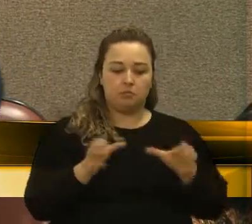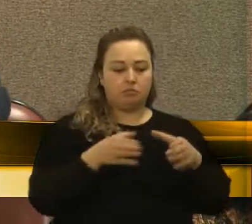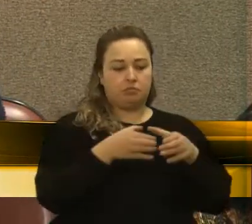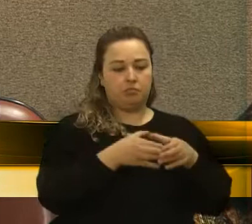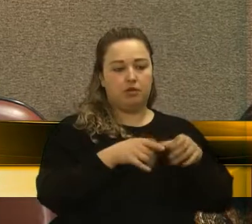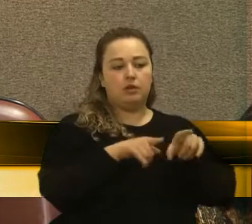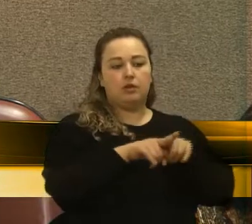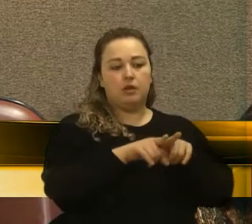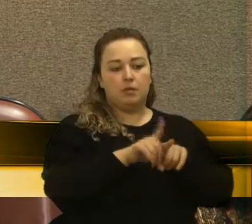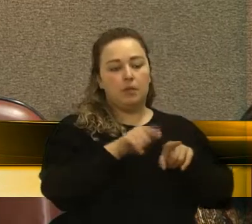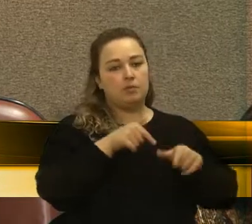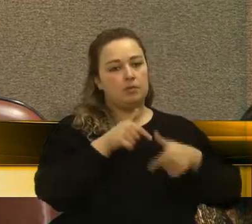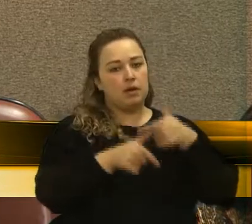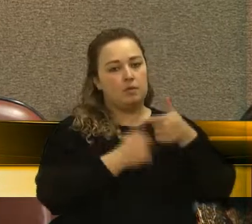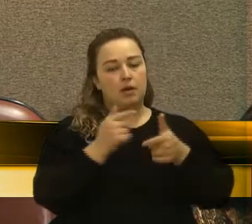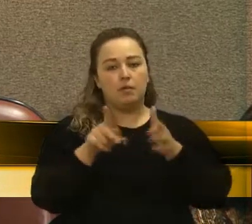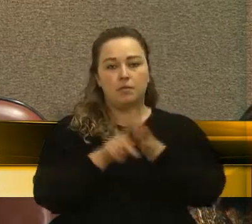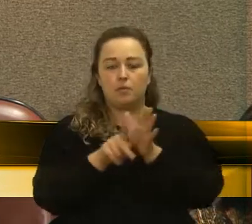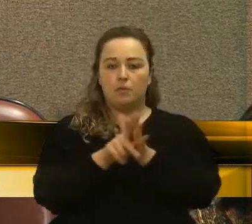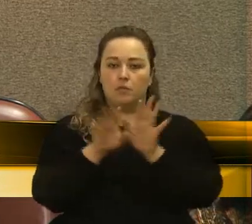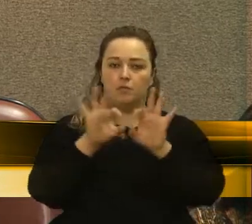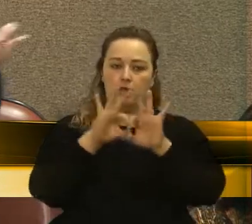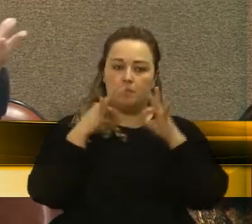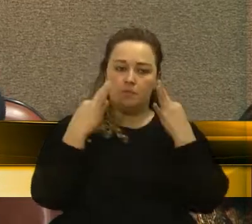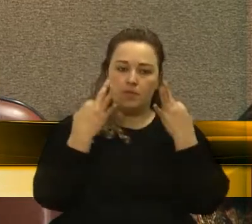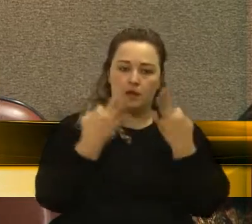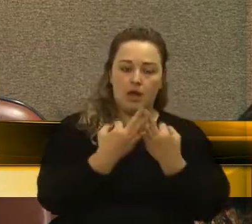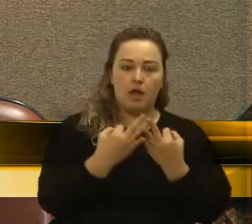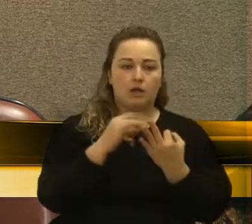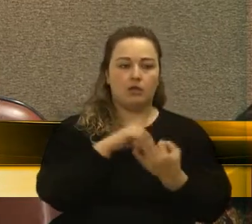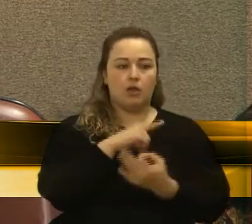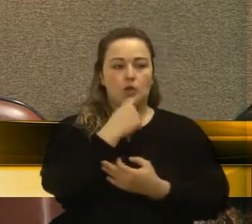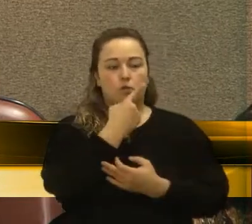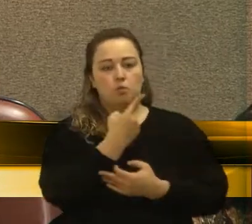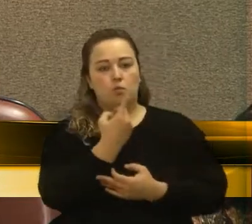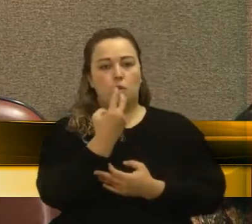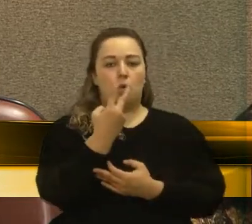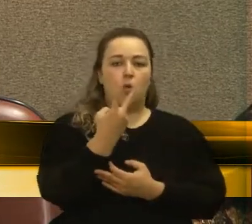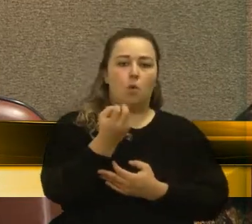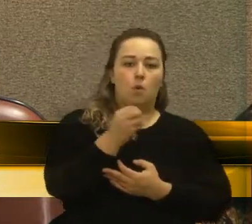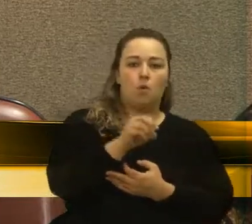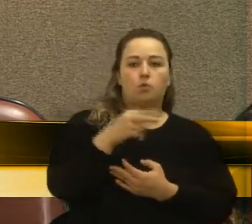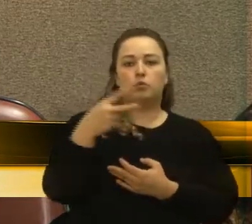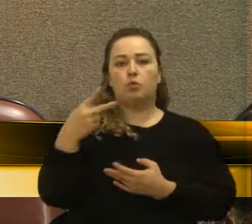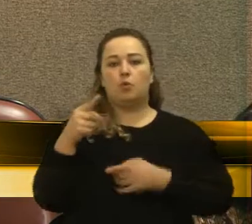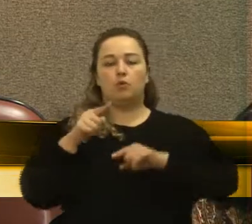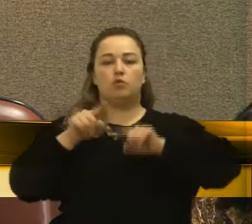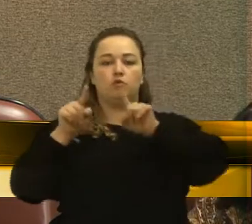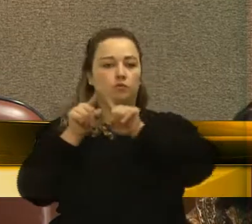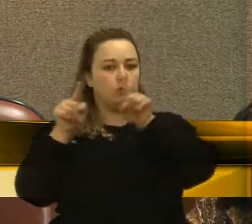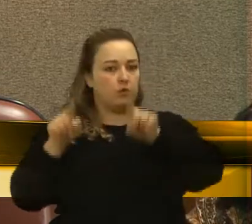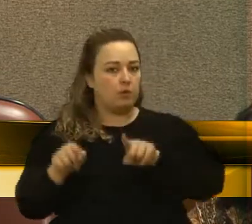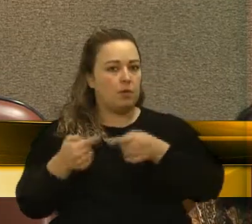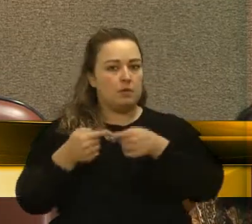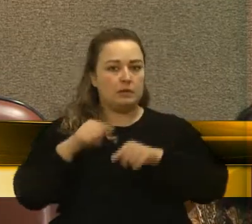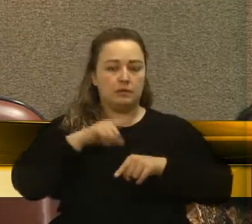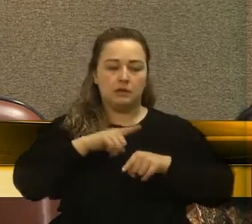é um trabalho familiar e com um ou dois funcionários. Mas nós temos centenas de empresas,